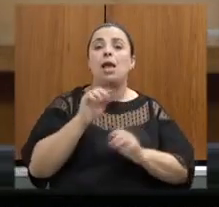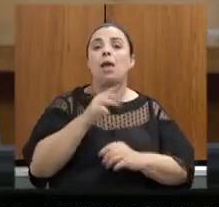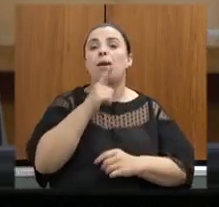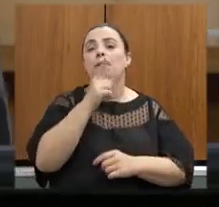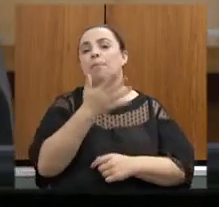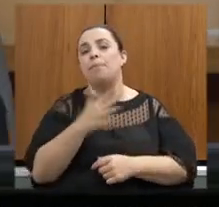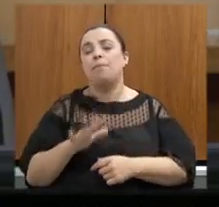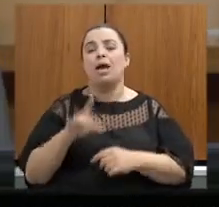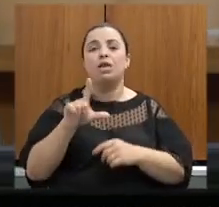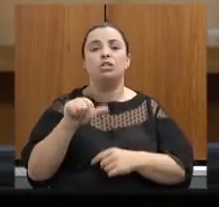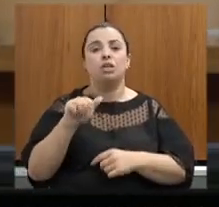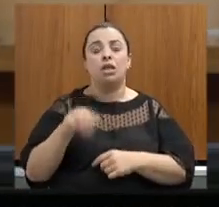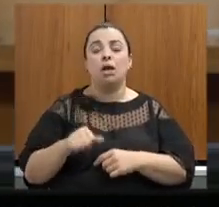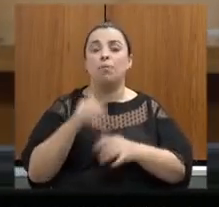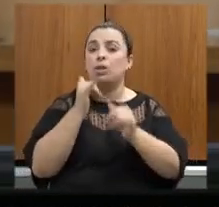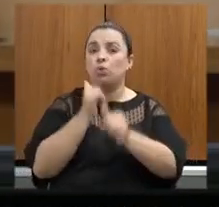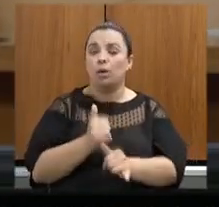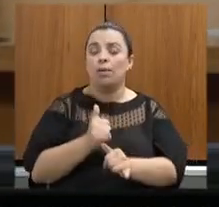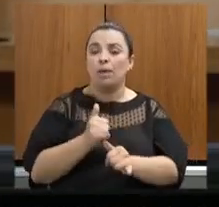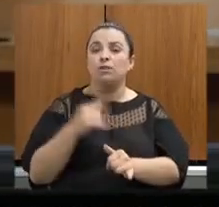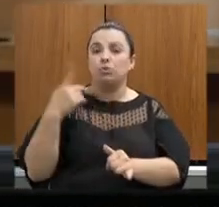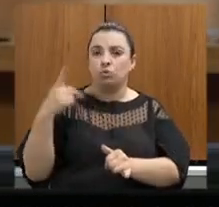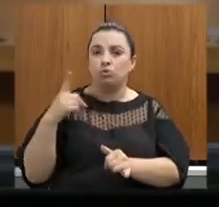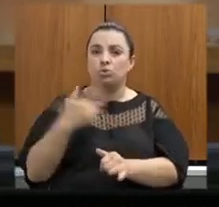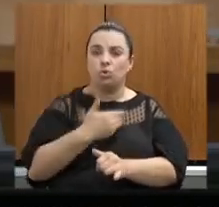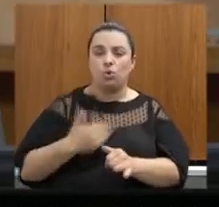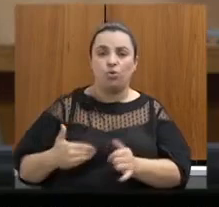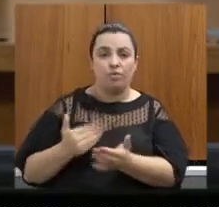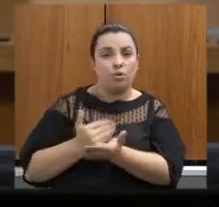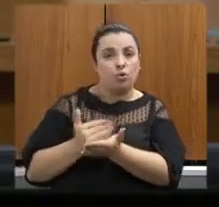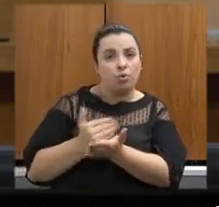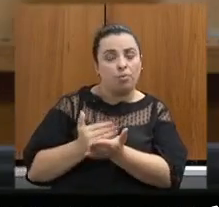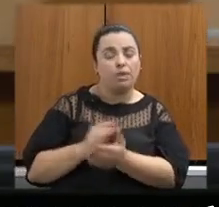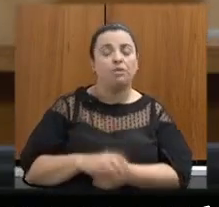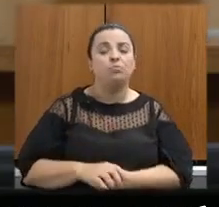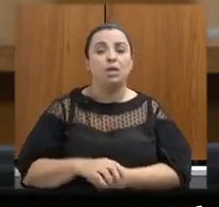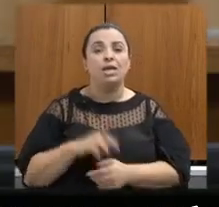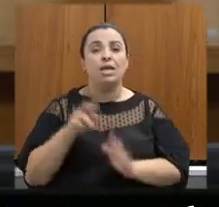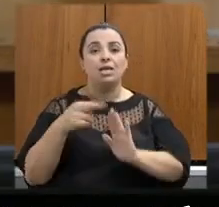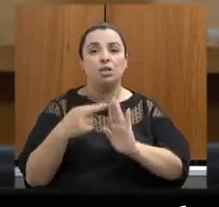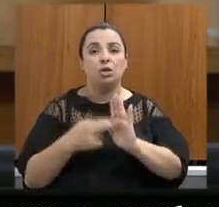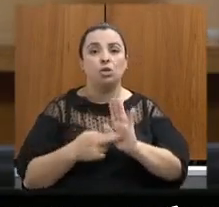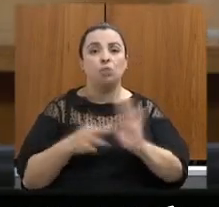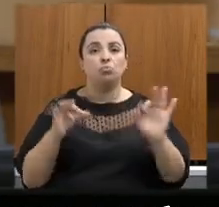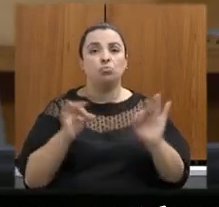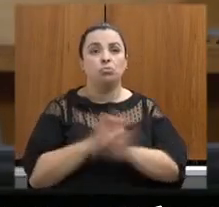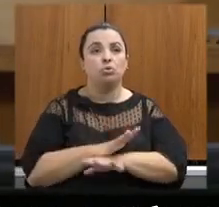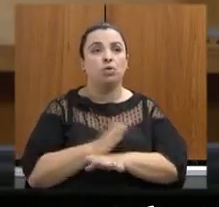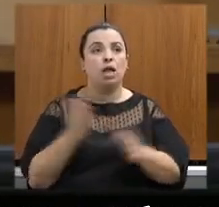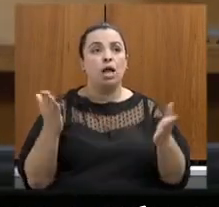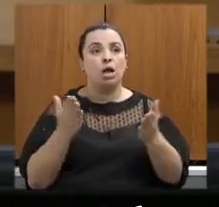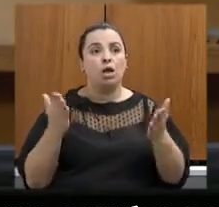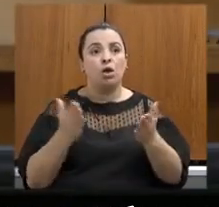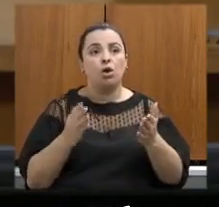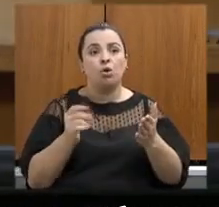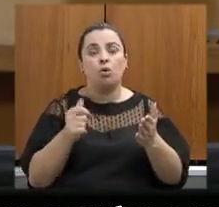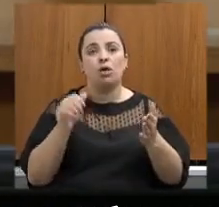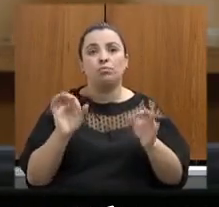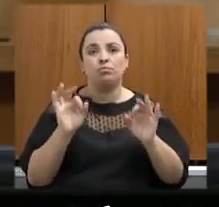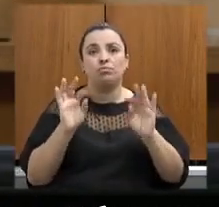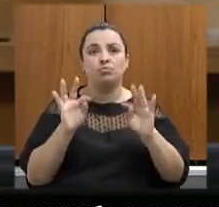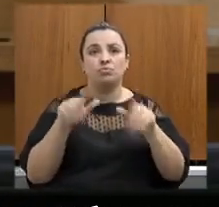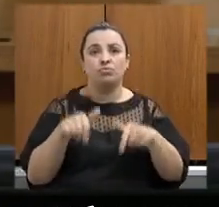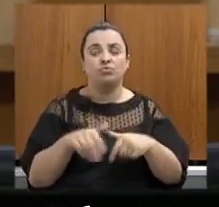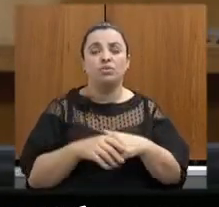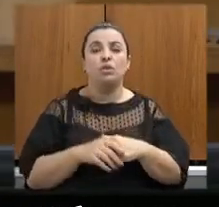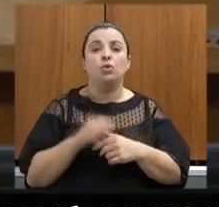no início do seu governo e nós regulamentamos na sua totalidade estamos agora concluindo a regulamentação do calção ambiental